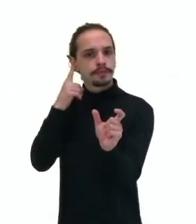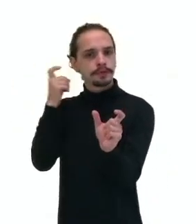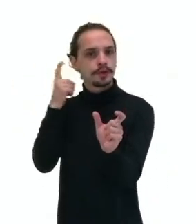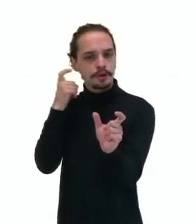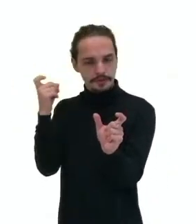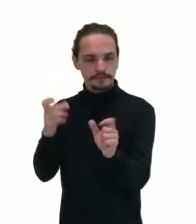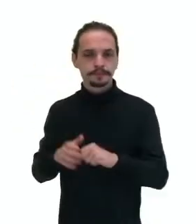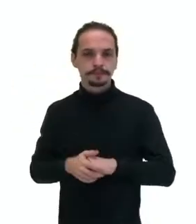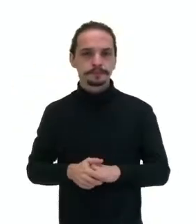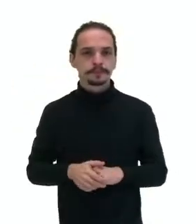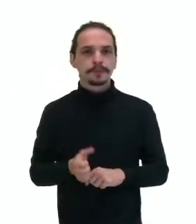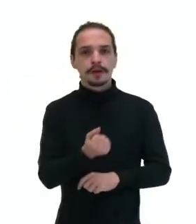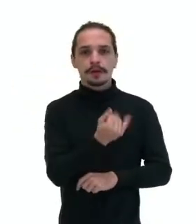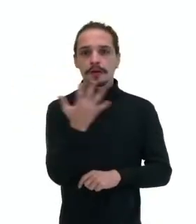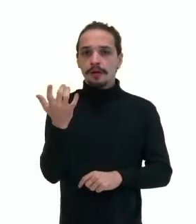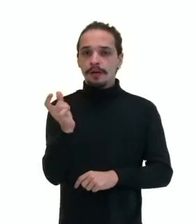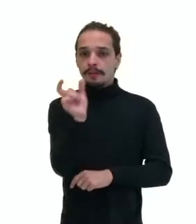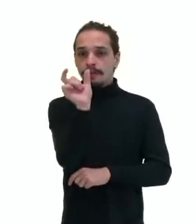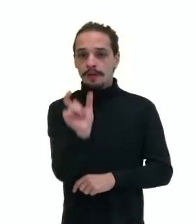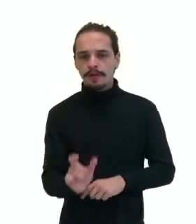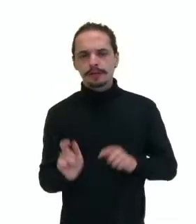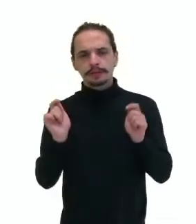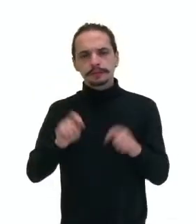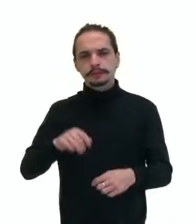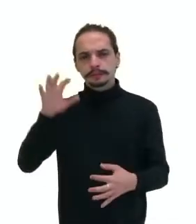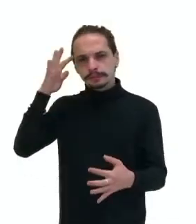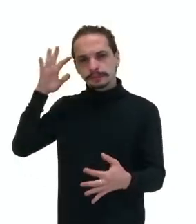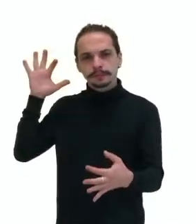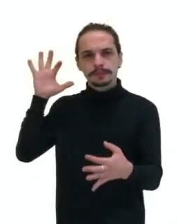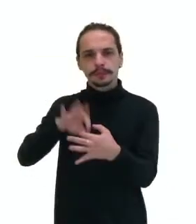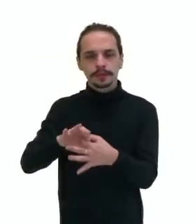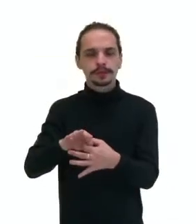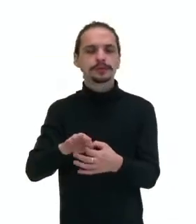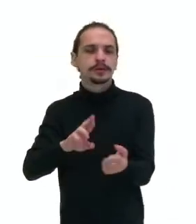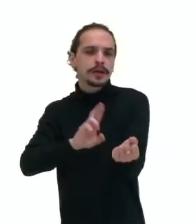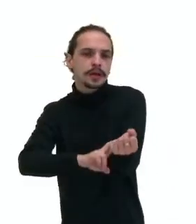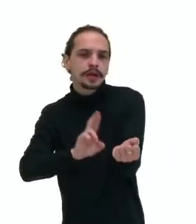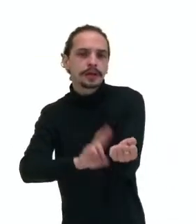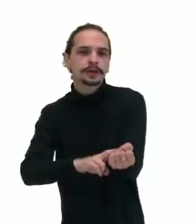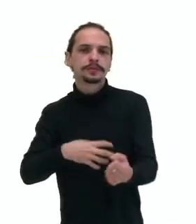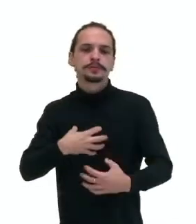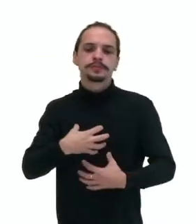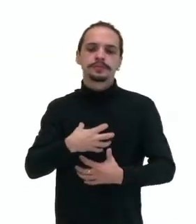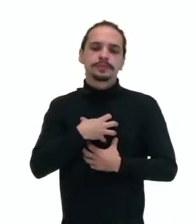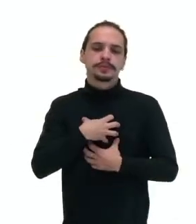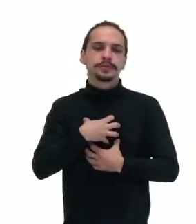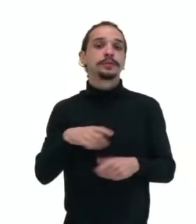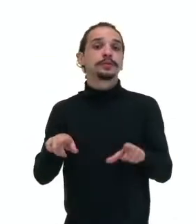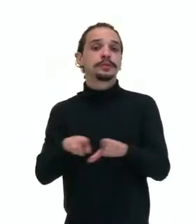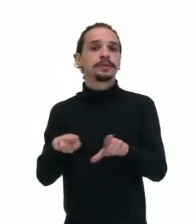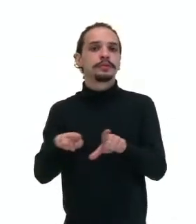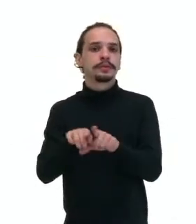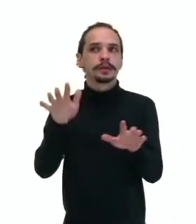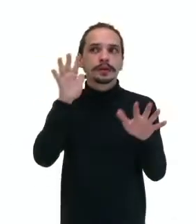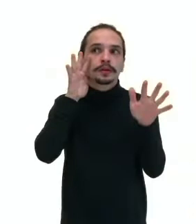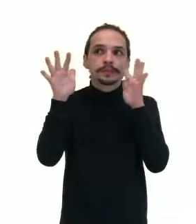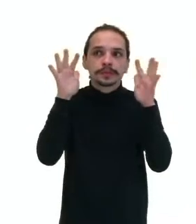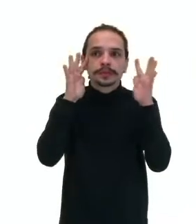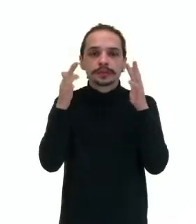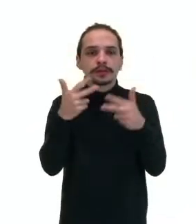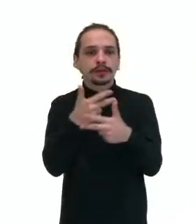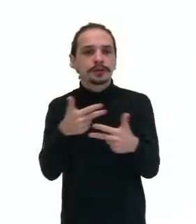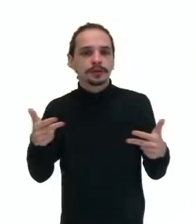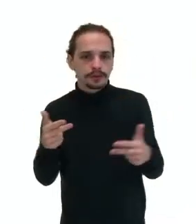palavras podem nos levar a entrar em contato com o ritmo, sensações na música e até imaginar situações inusitadas, né?